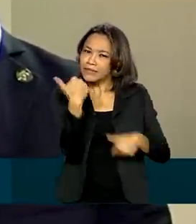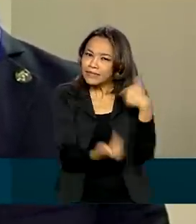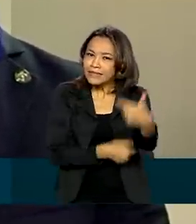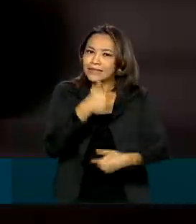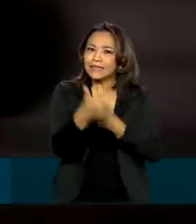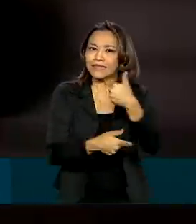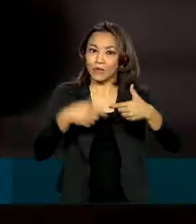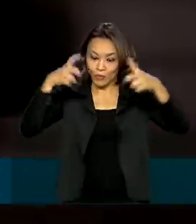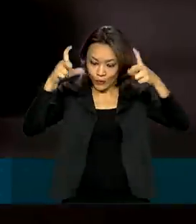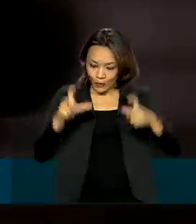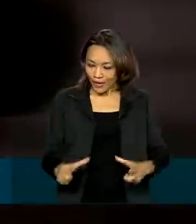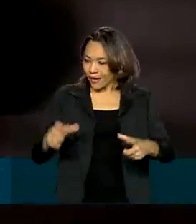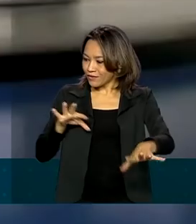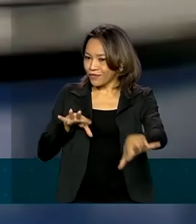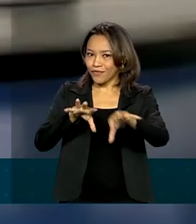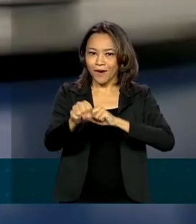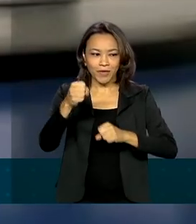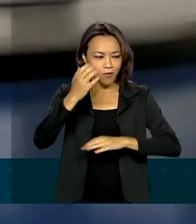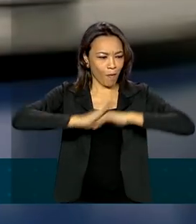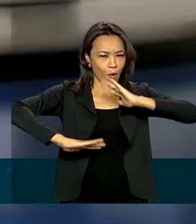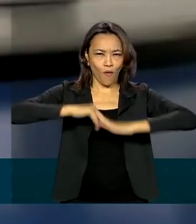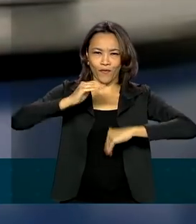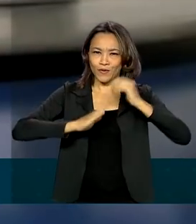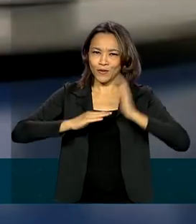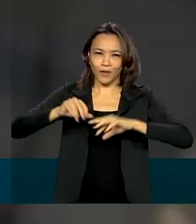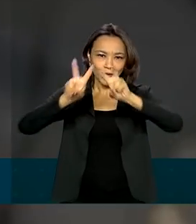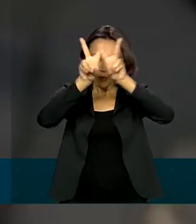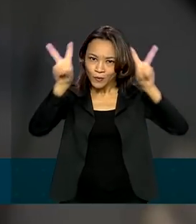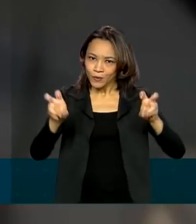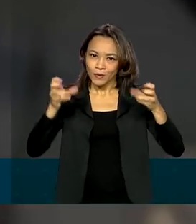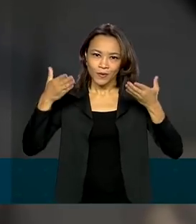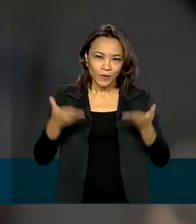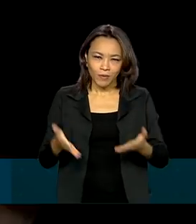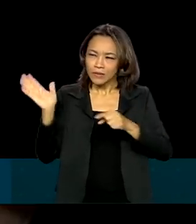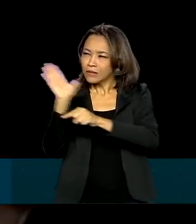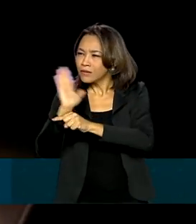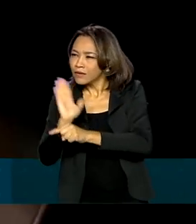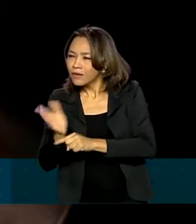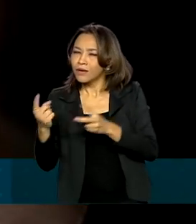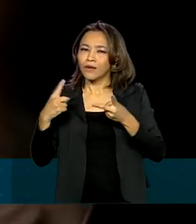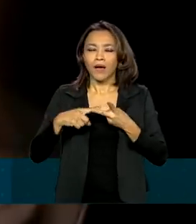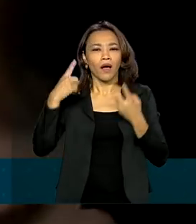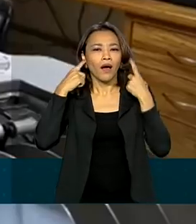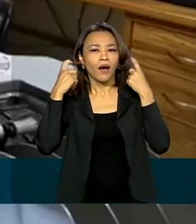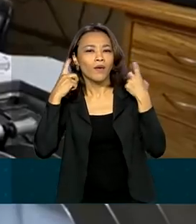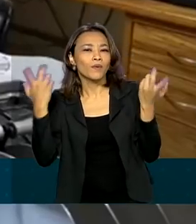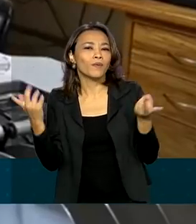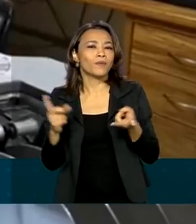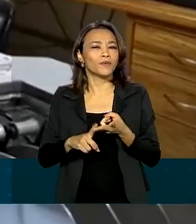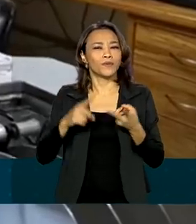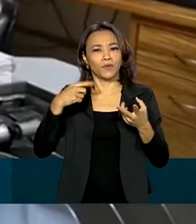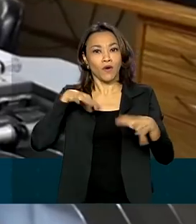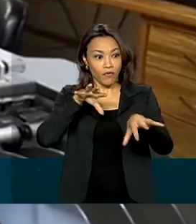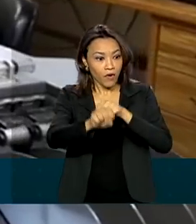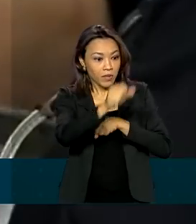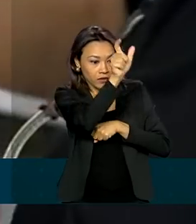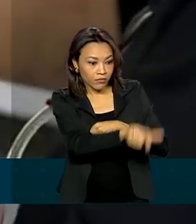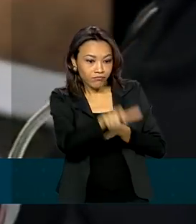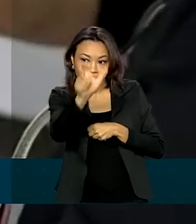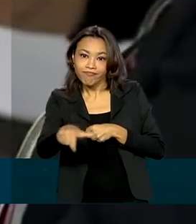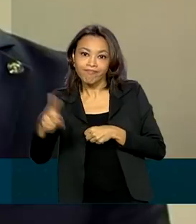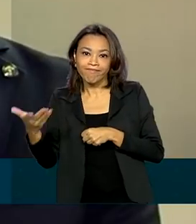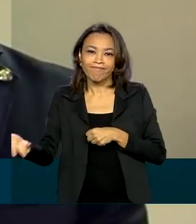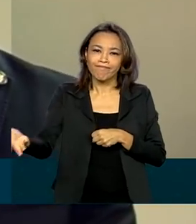centro de formação profissional em audiovisual. Mais do que de cinema, de audiovisual, de formação de profissionais no audiovisual,